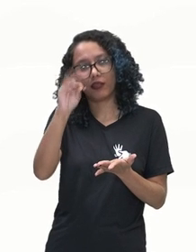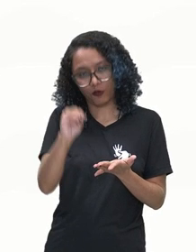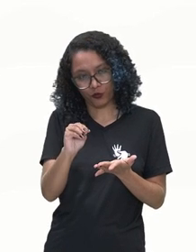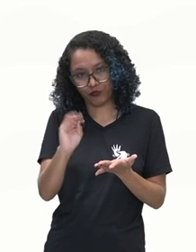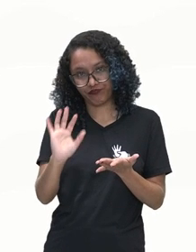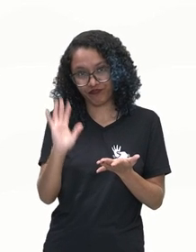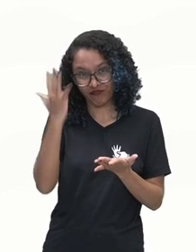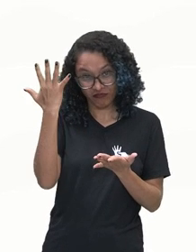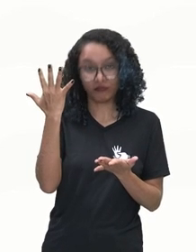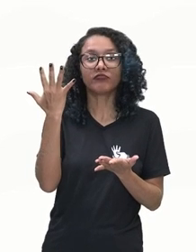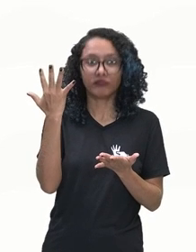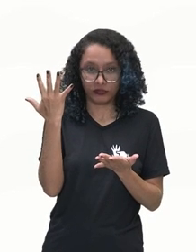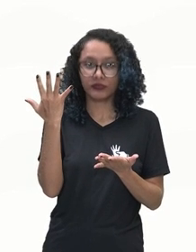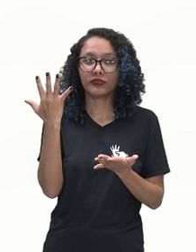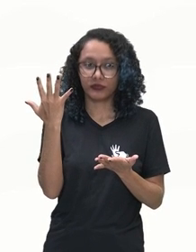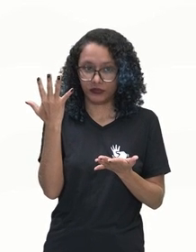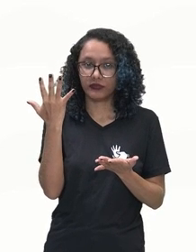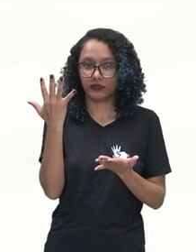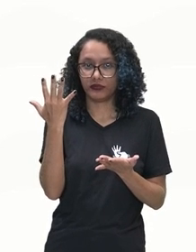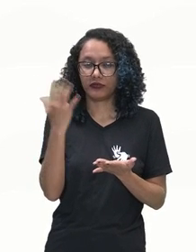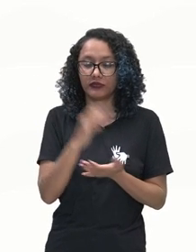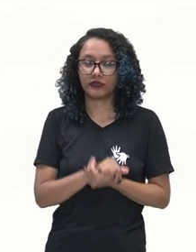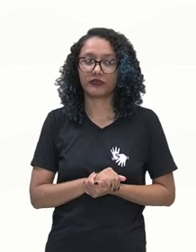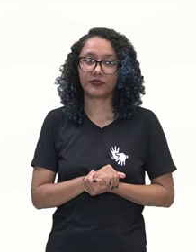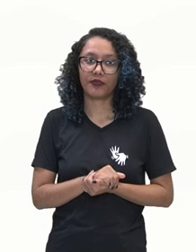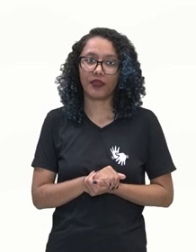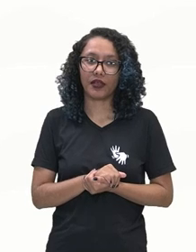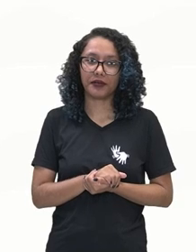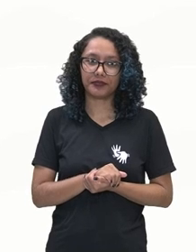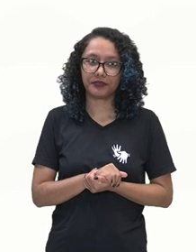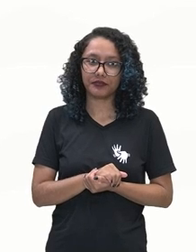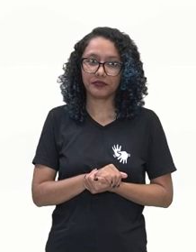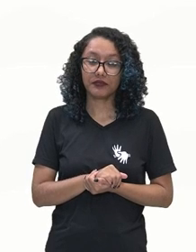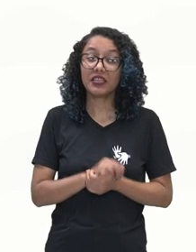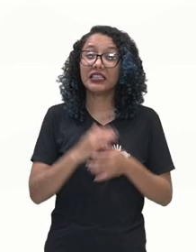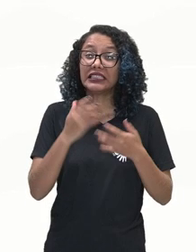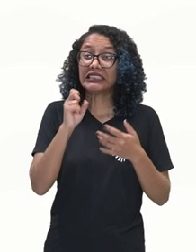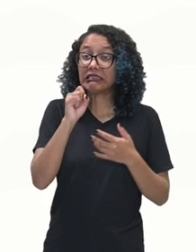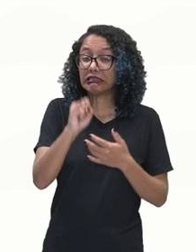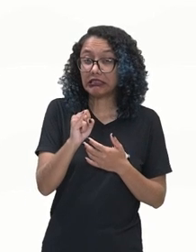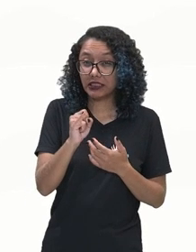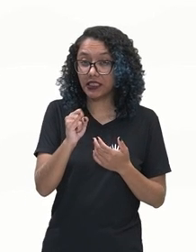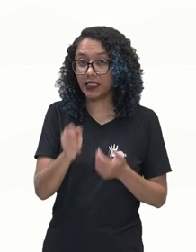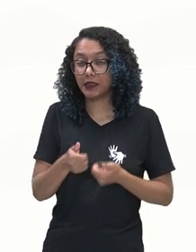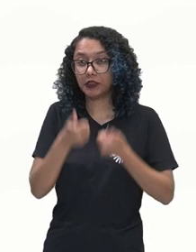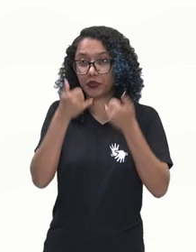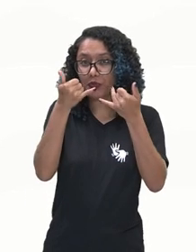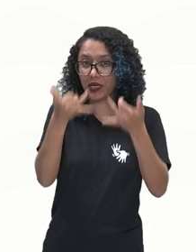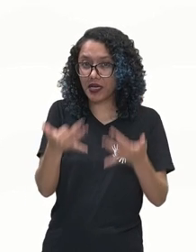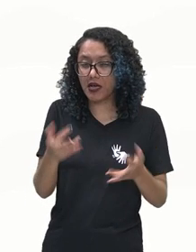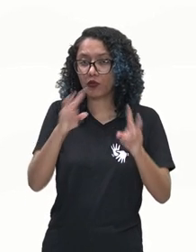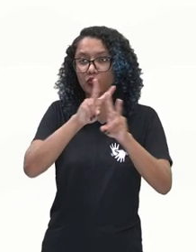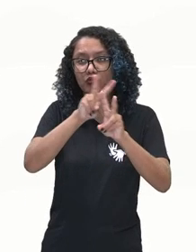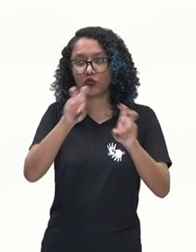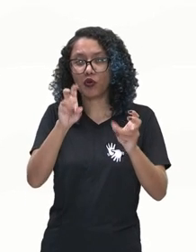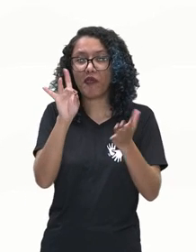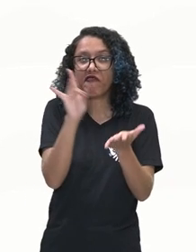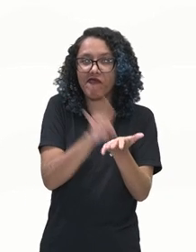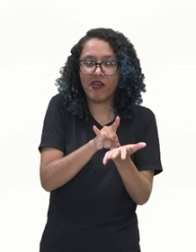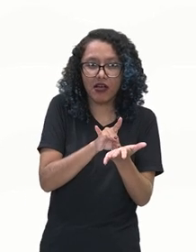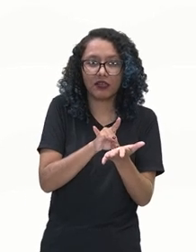ok? It's a fact, é um fato. Quando nós estamos contando fatos, ok? Esqueci de marca aqui o Fosters.